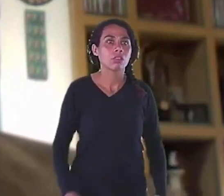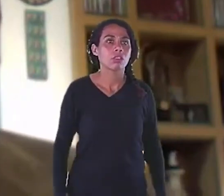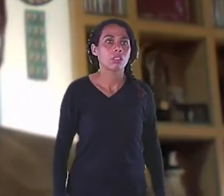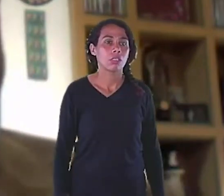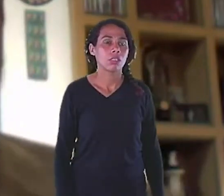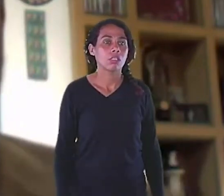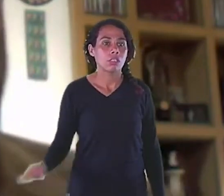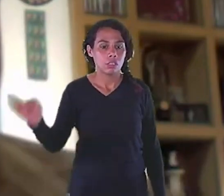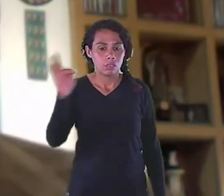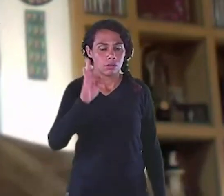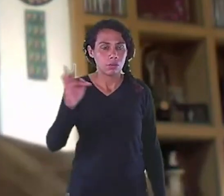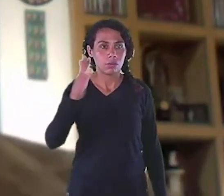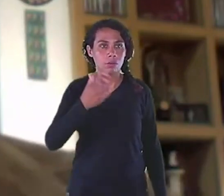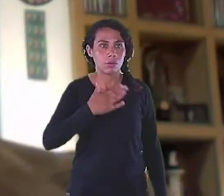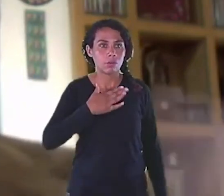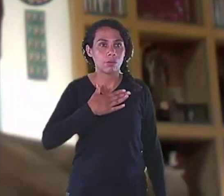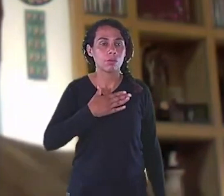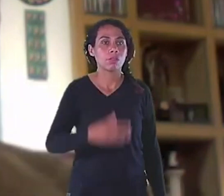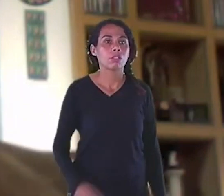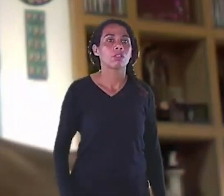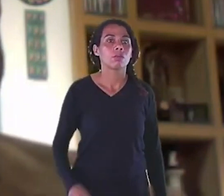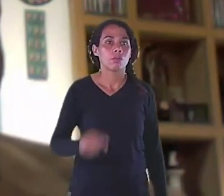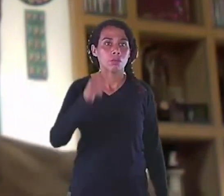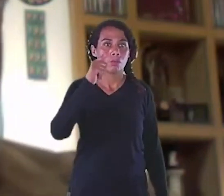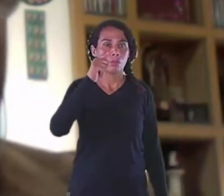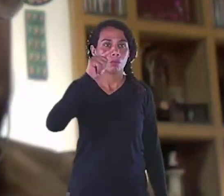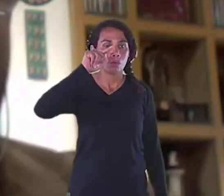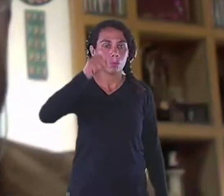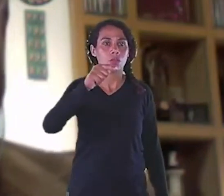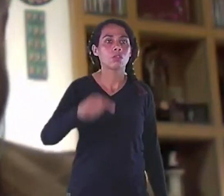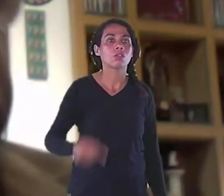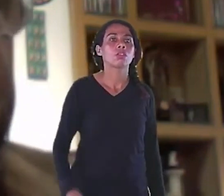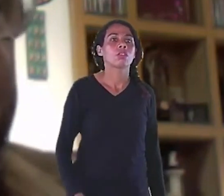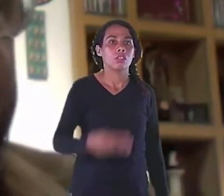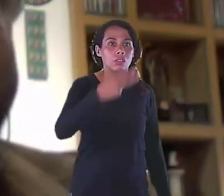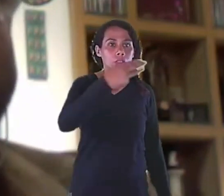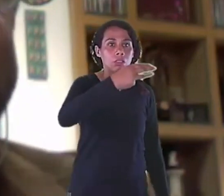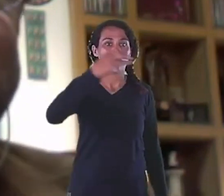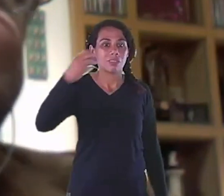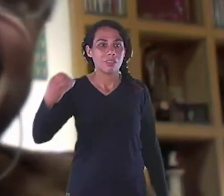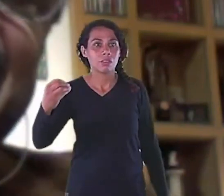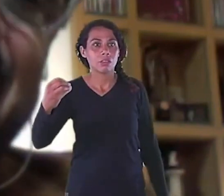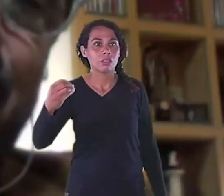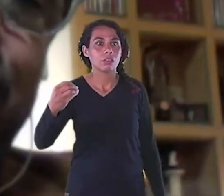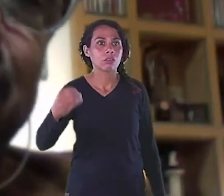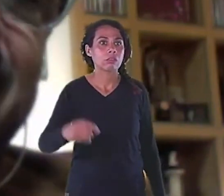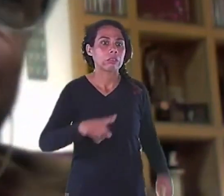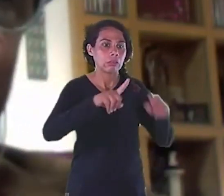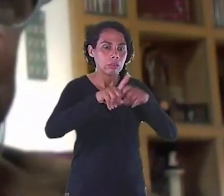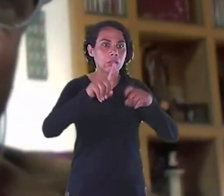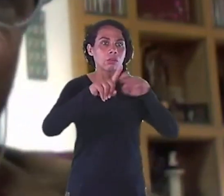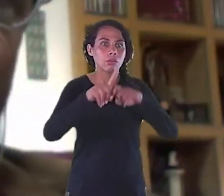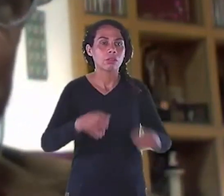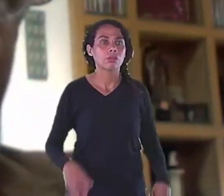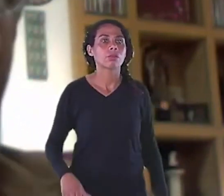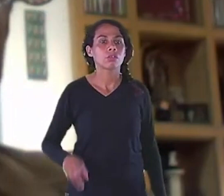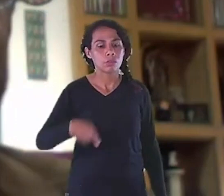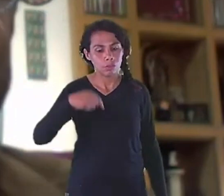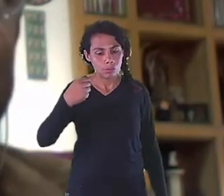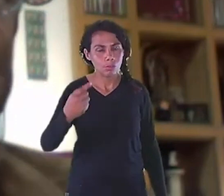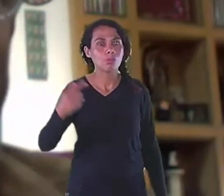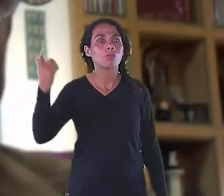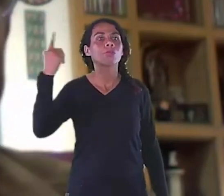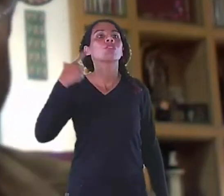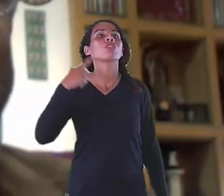Então isso não tem preço Isso foi muito bacana Então é um outro projeto Agora O que acontece Em relação ao design Que pode ser uma coisa